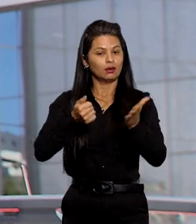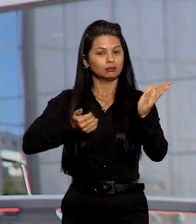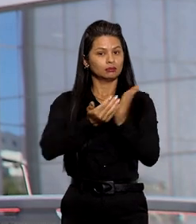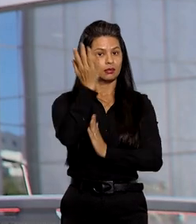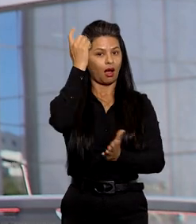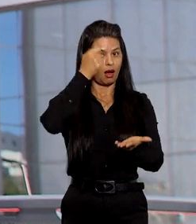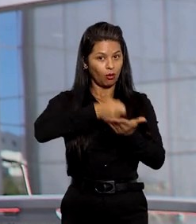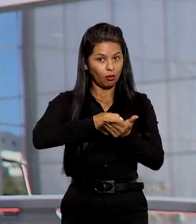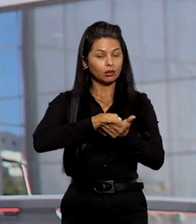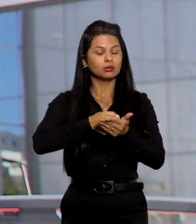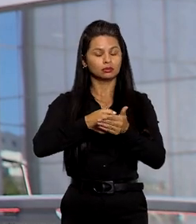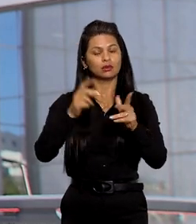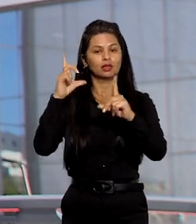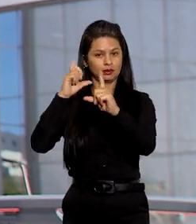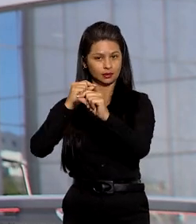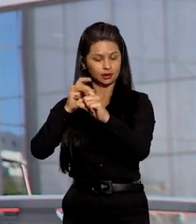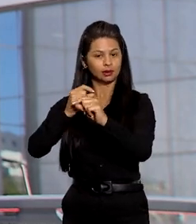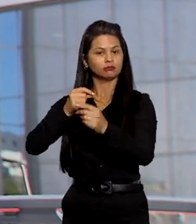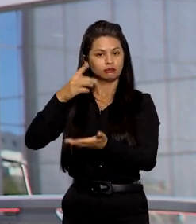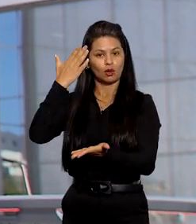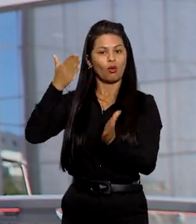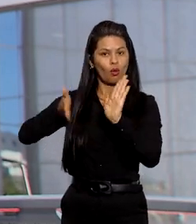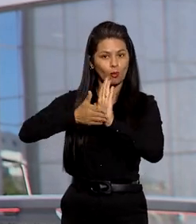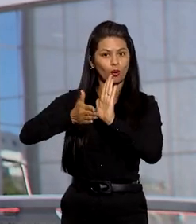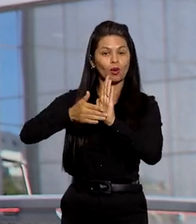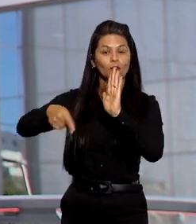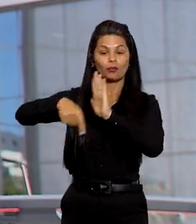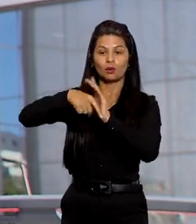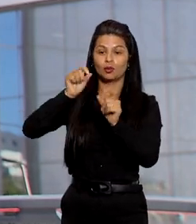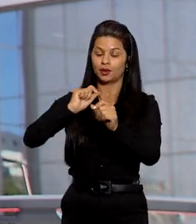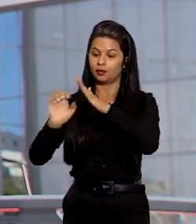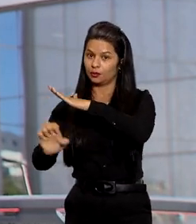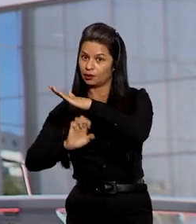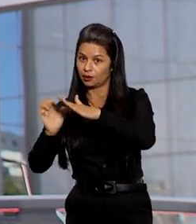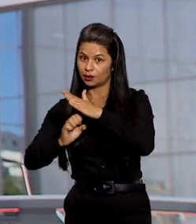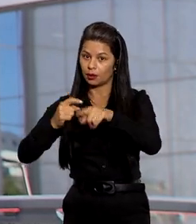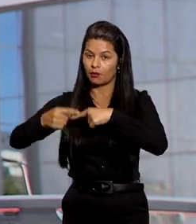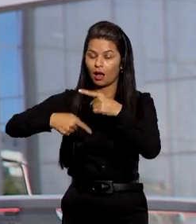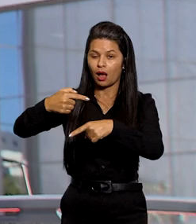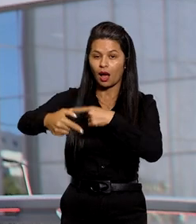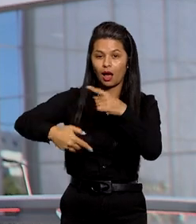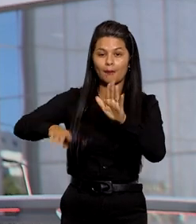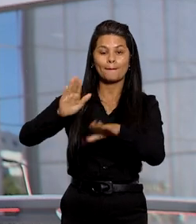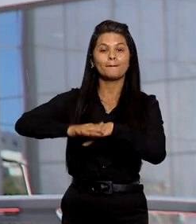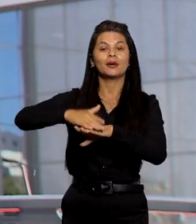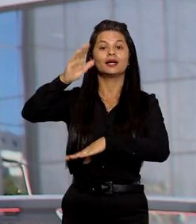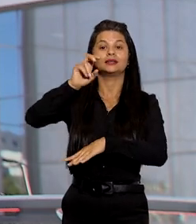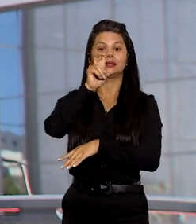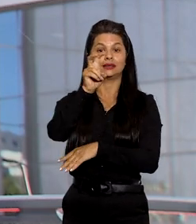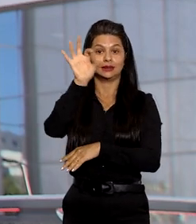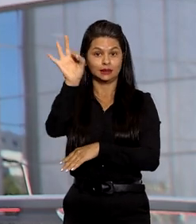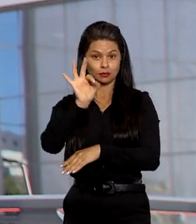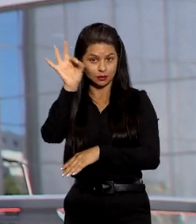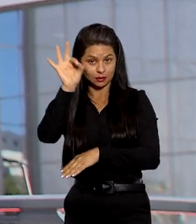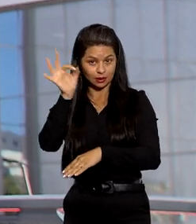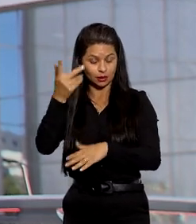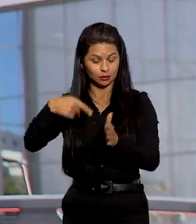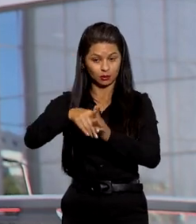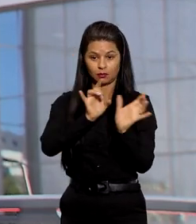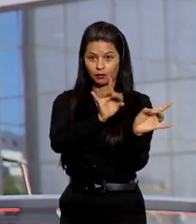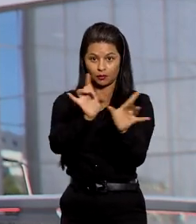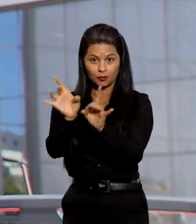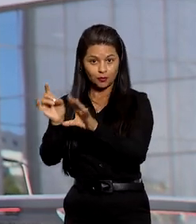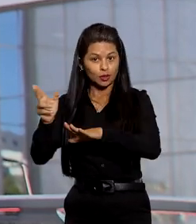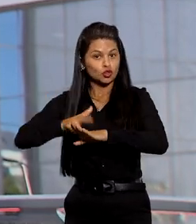homologado, a Nestlé se compromete a não adquirir outras empresas ou ativos que acumuladamente representem mais de 5% do mercado